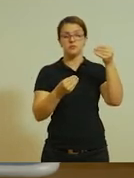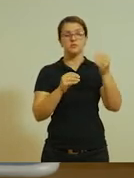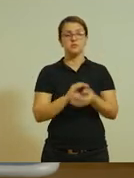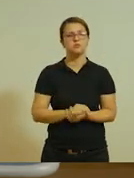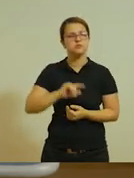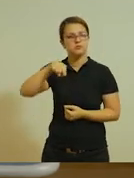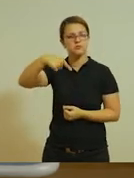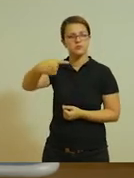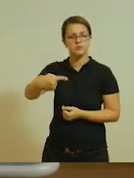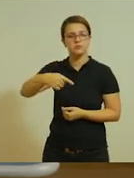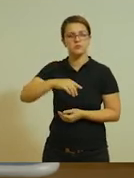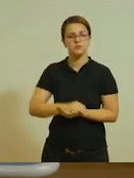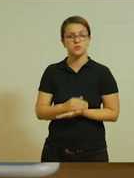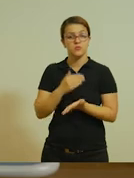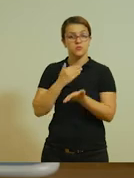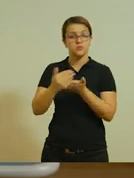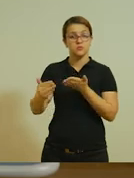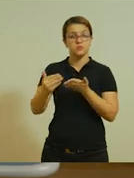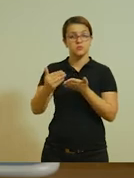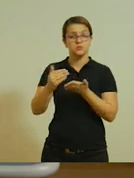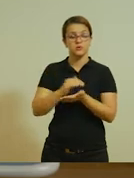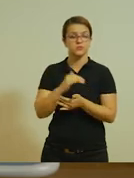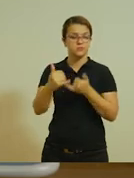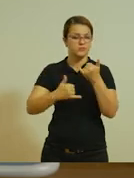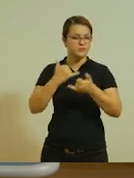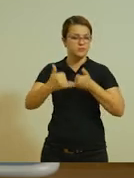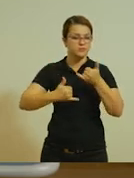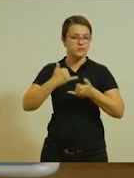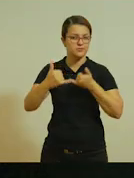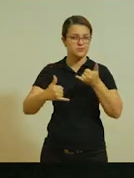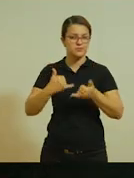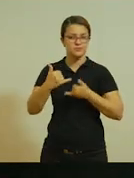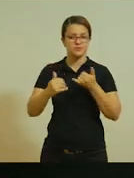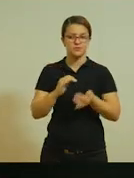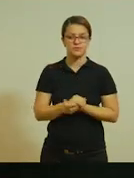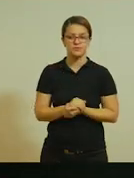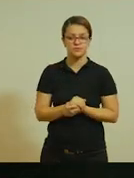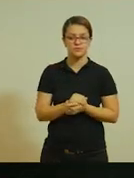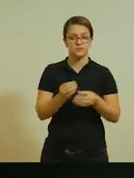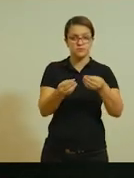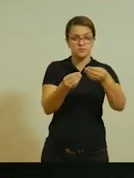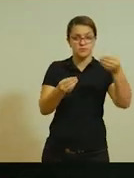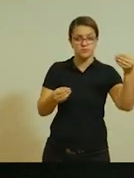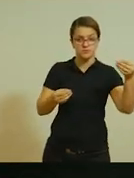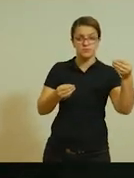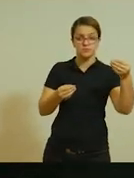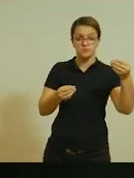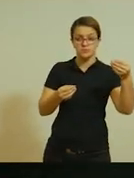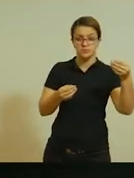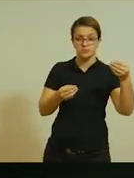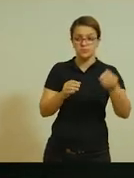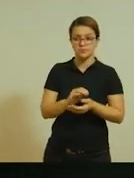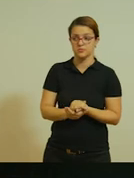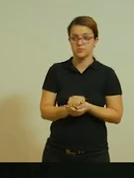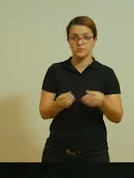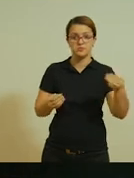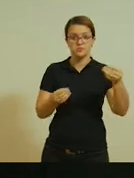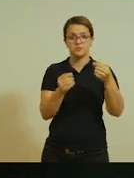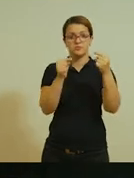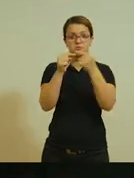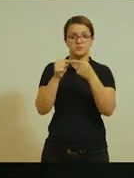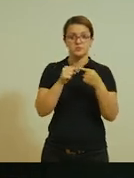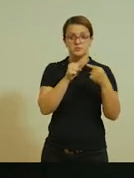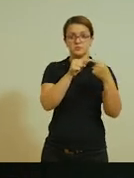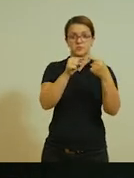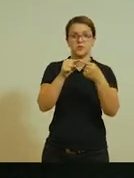depois disso, a gente pode começar a nossa brincadeira, tá? Montando e desmontando esse quebra-cabeça,